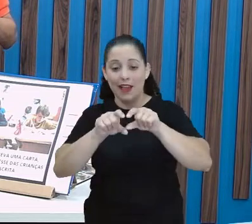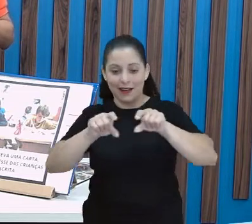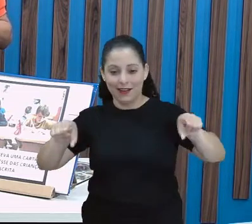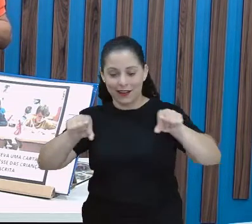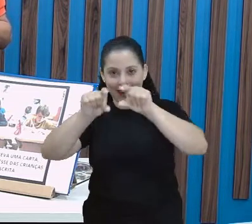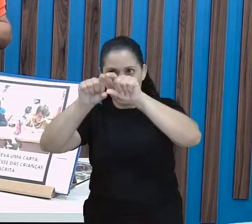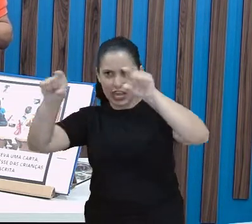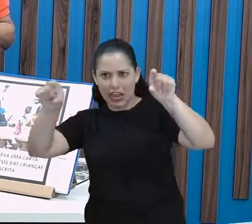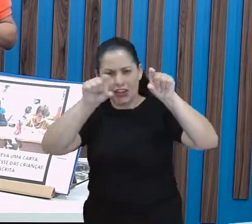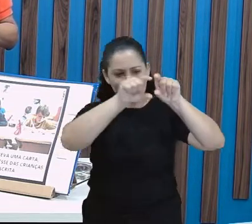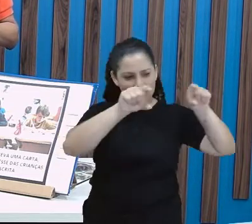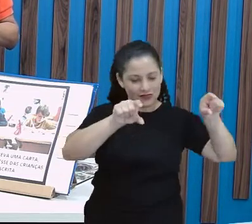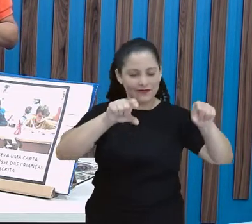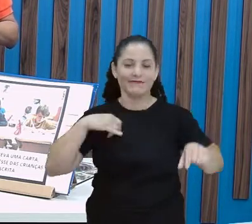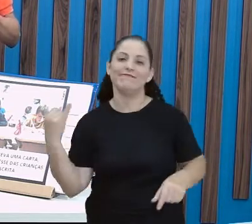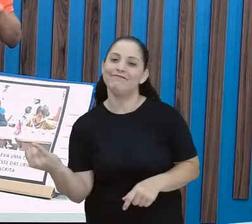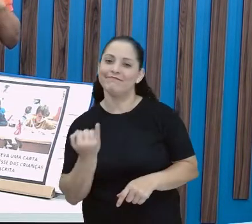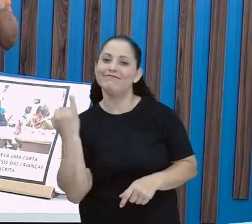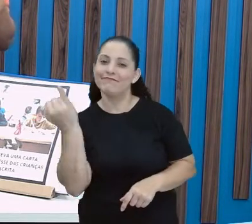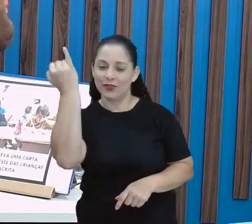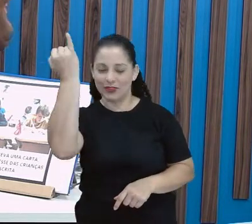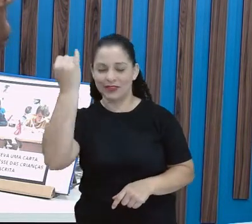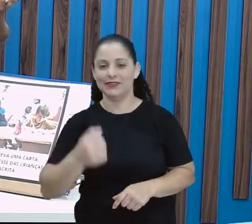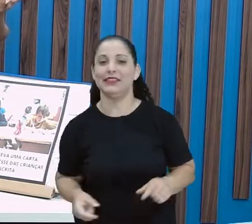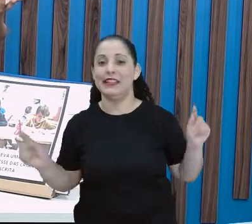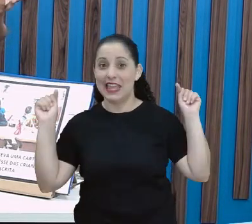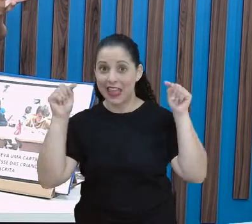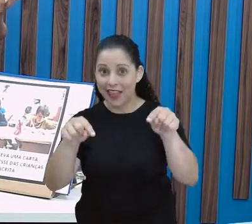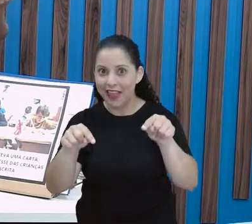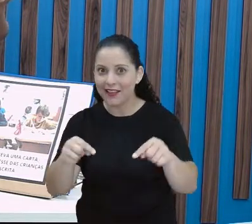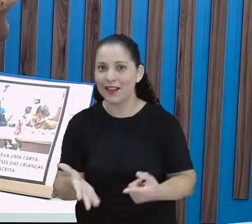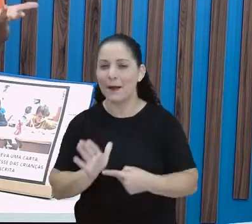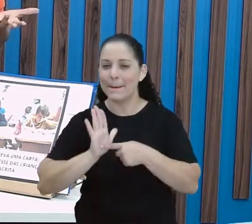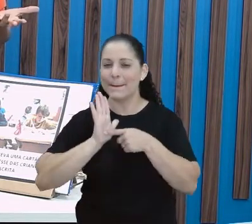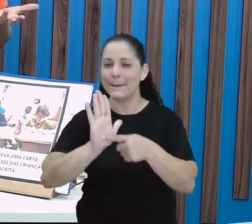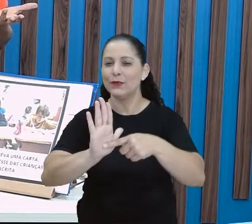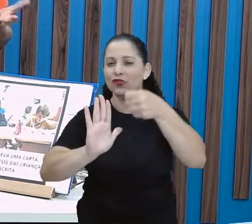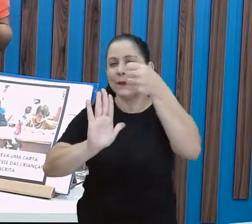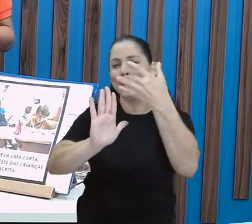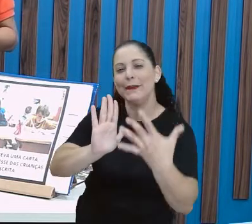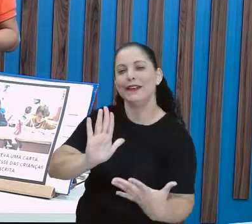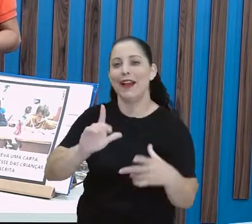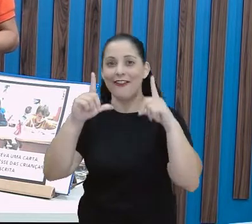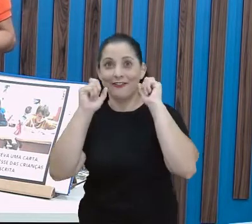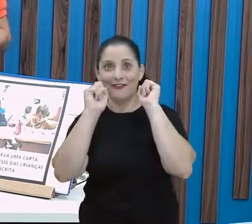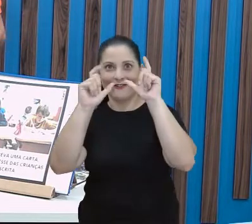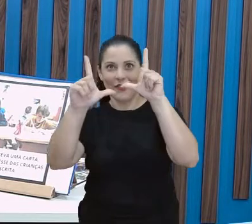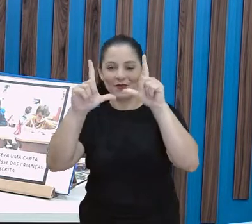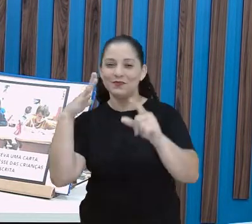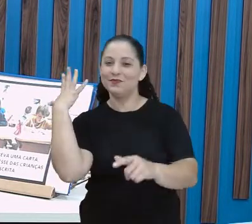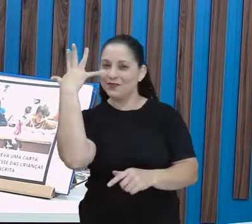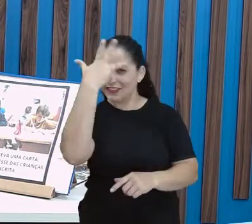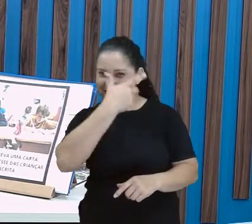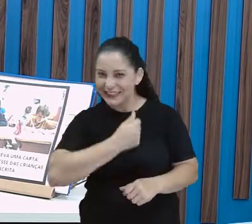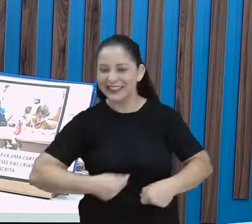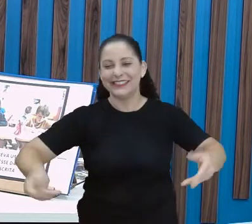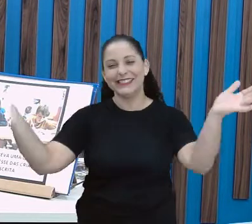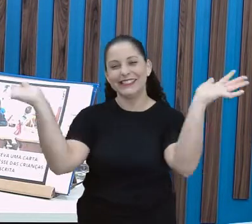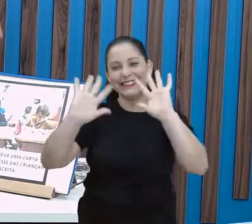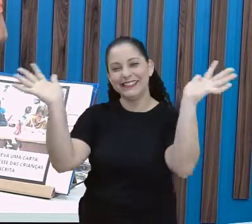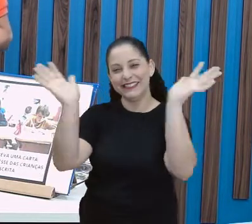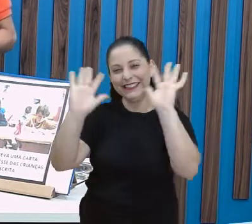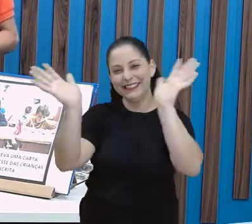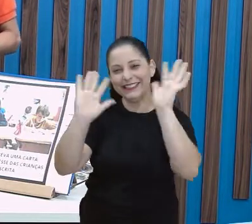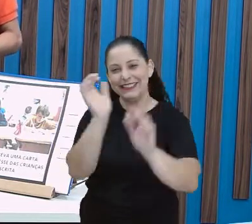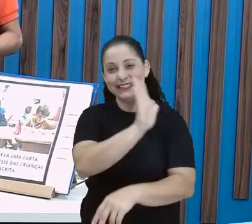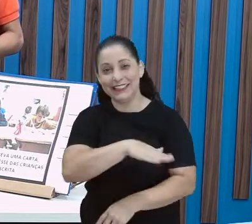é muito importante Não é? E que ela deixa a foto mais bonita Isso mesmo Tchau, tchau